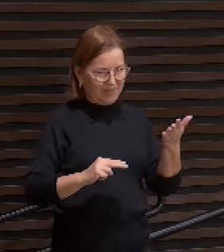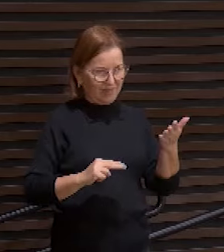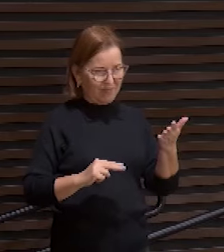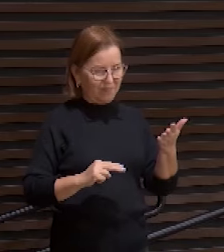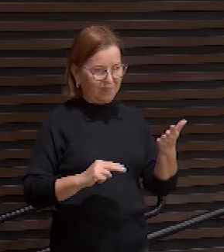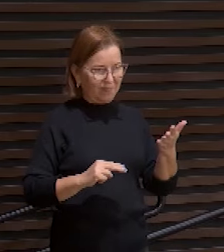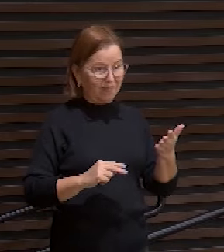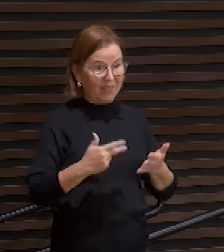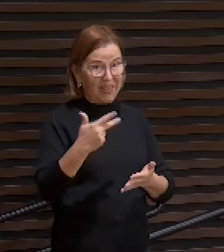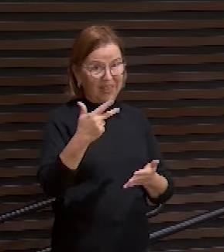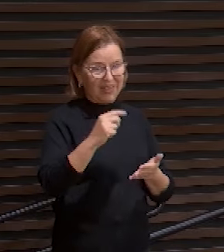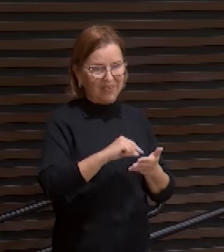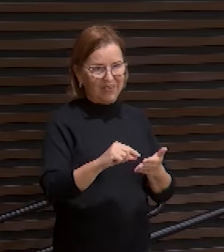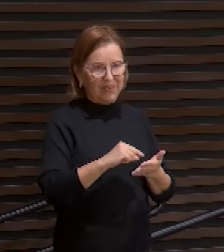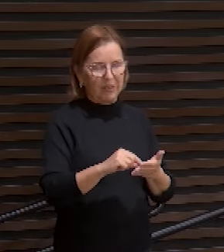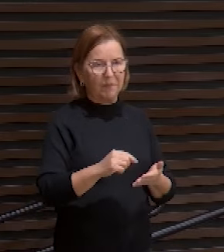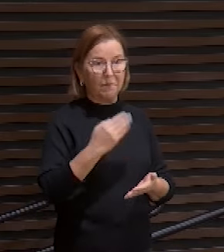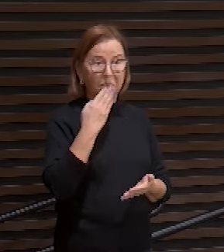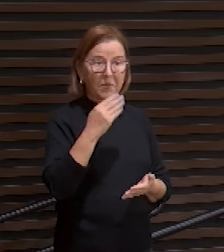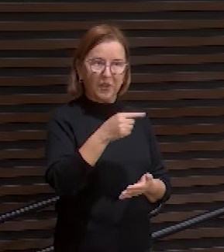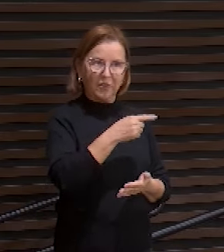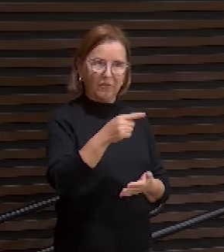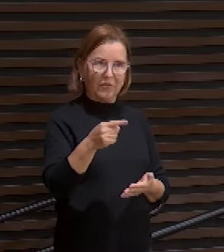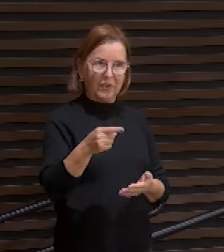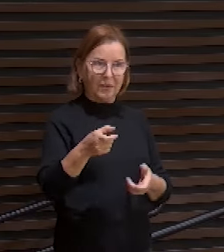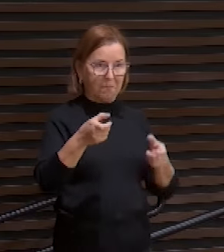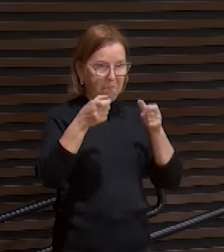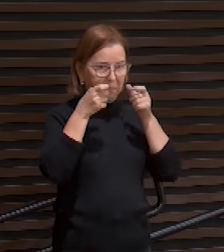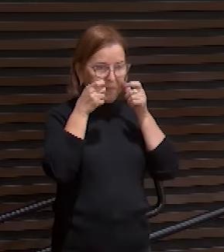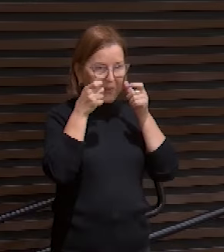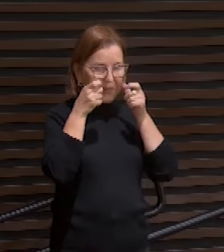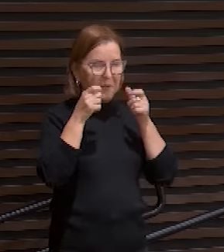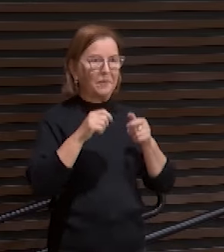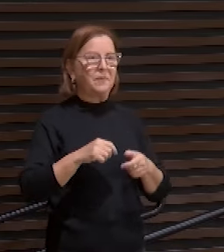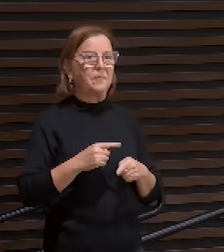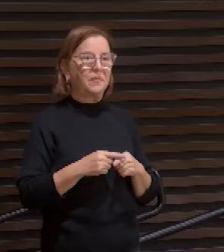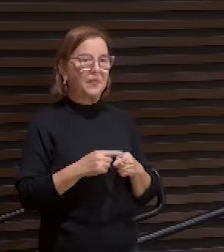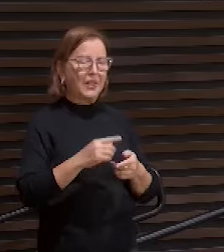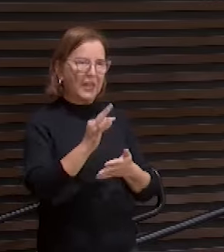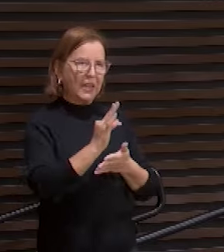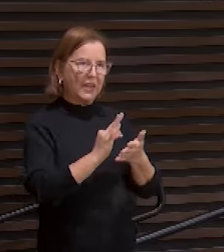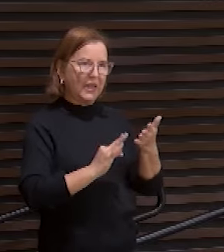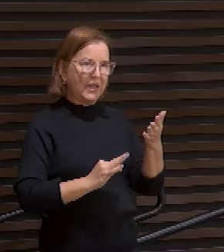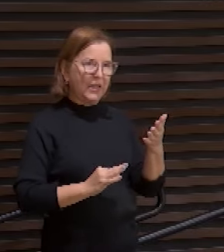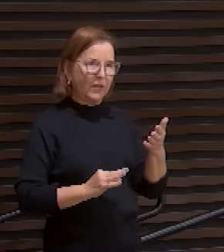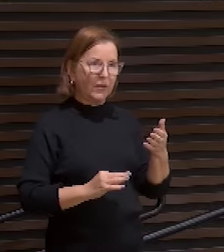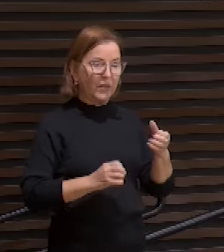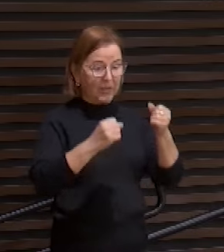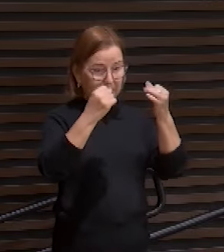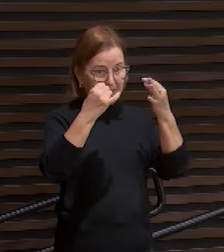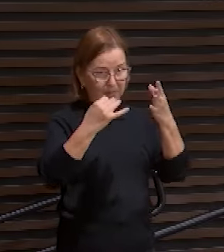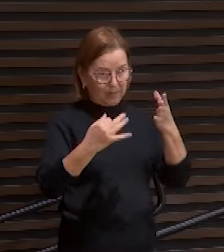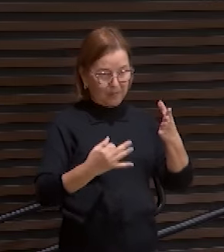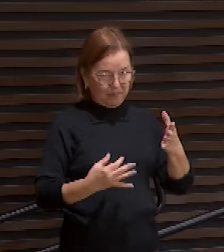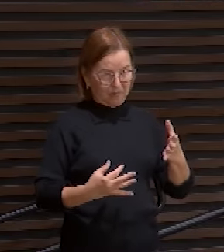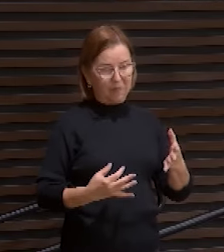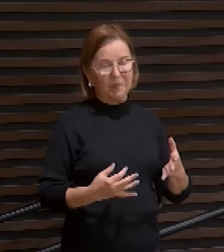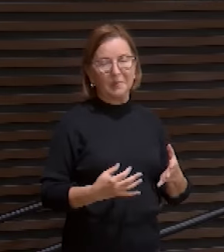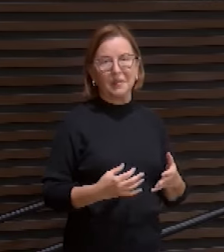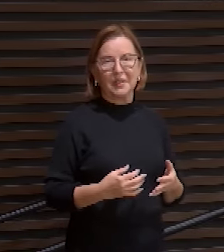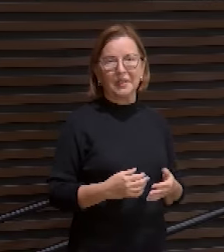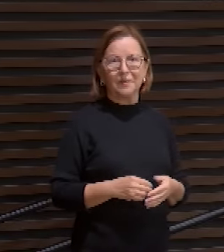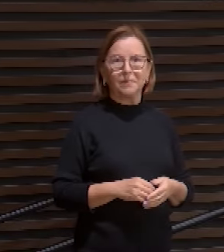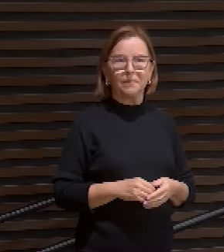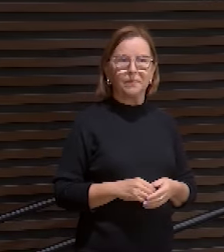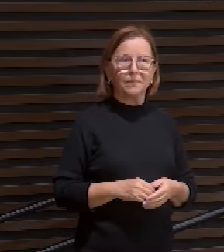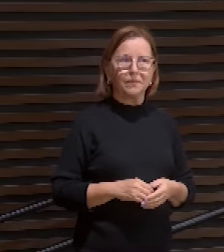versículos. Eu peço que você preste muita atenção porque é um texto autoexplicativo, eu não preciso explicá-lo.